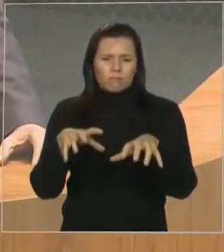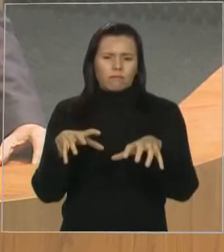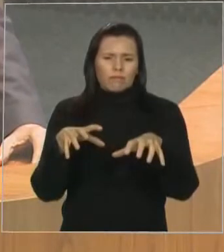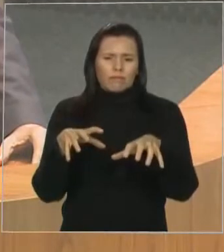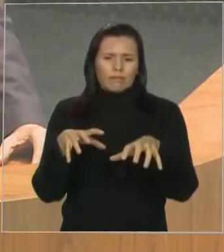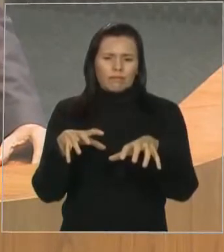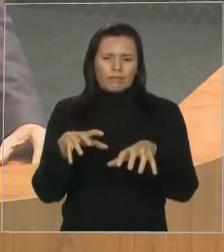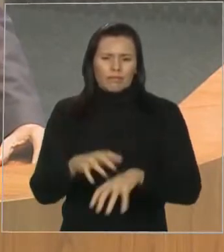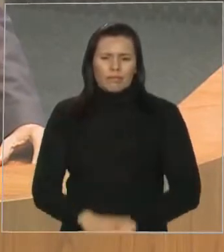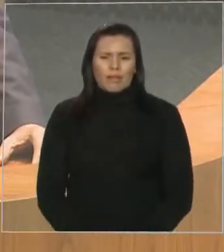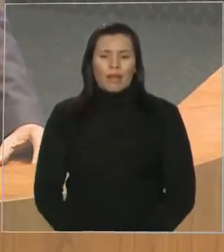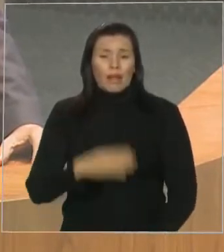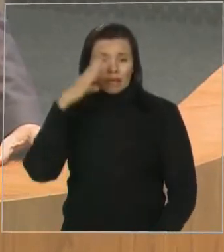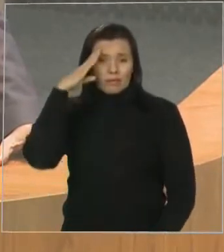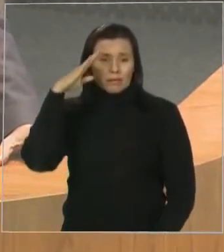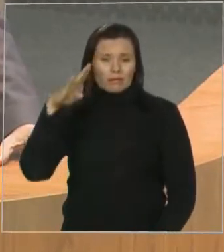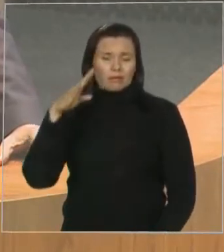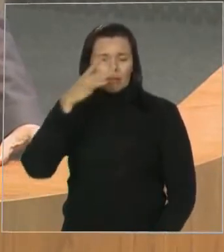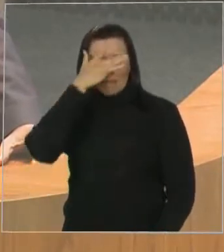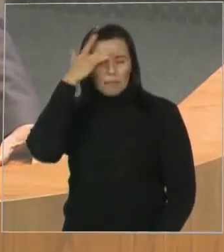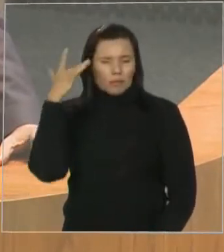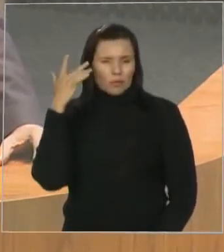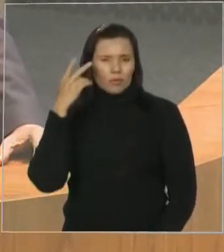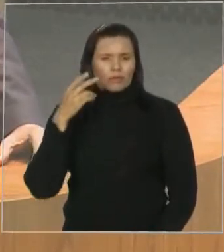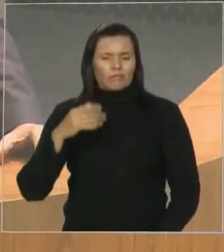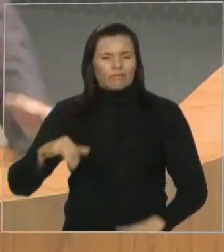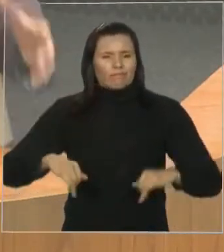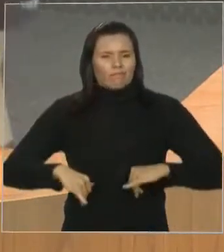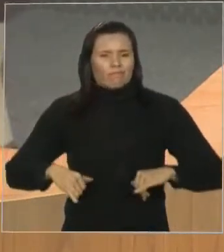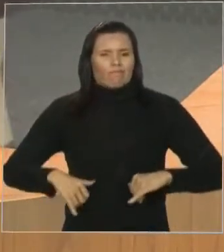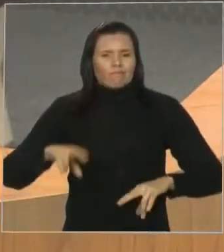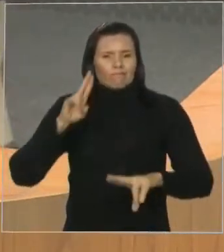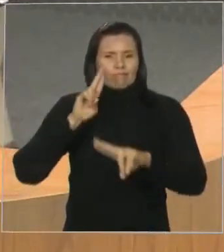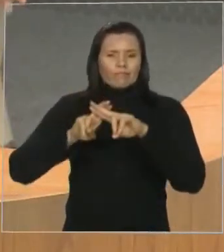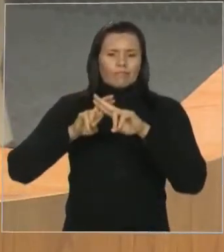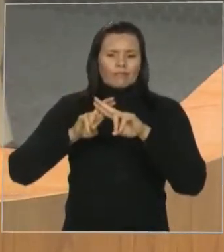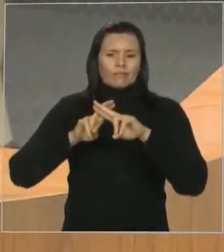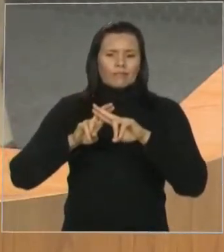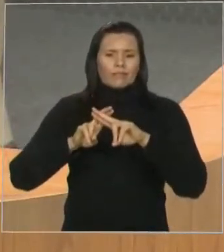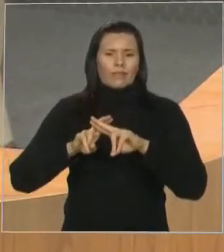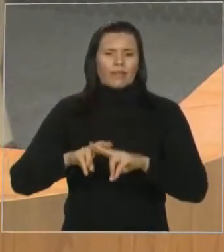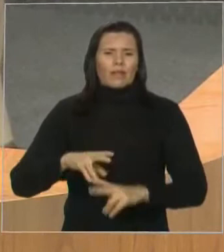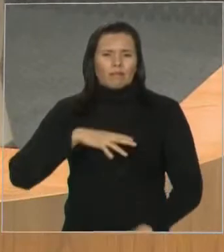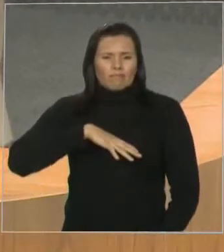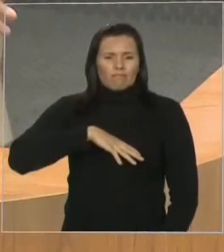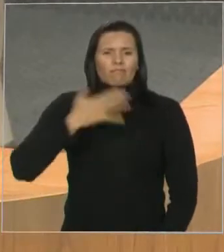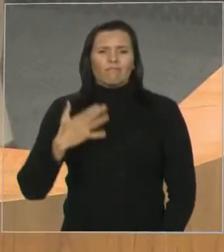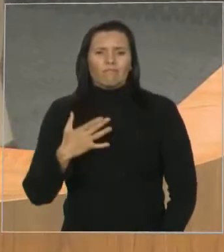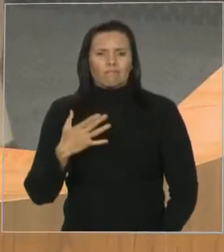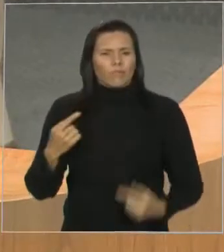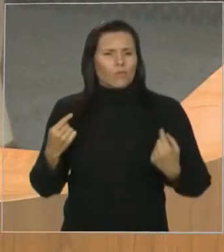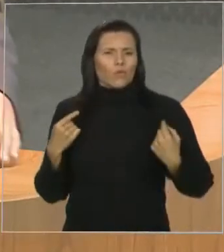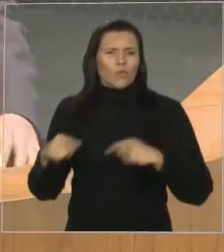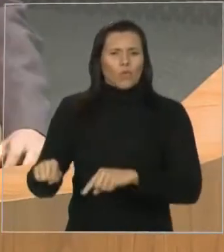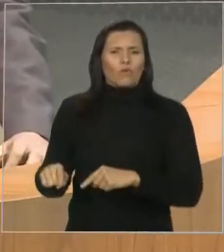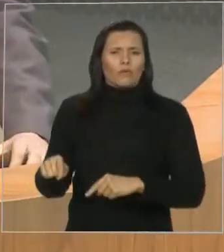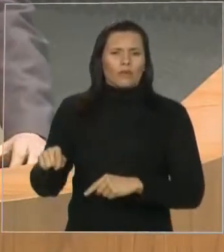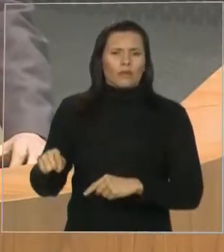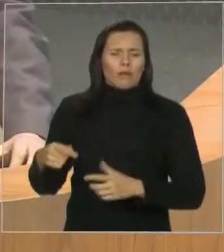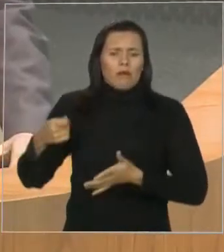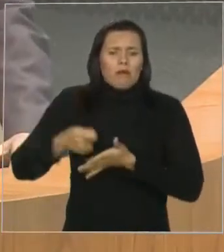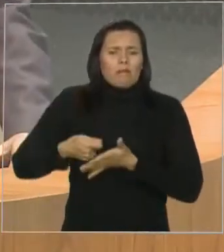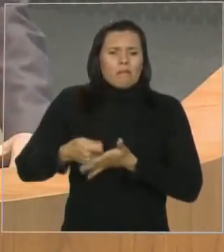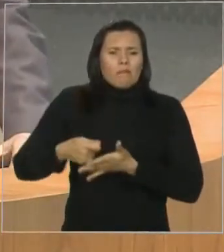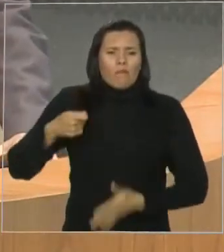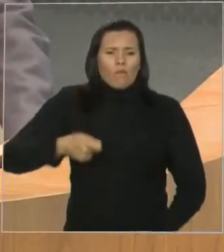que eram escravizadas na época, negros e negras se levantaram contra o regime colonial da época.